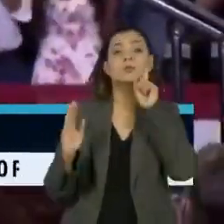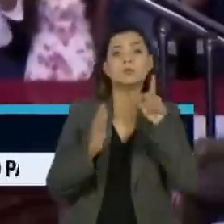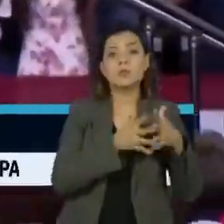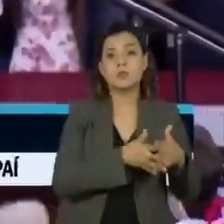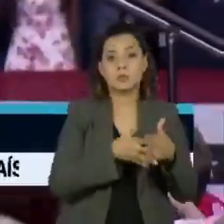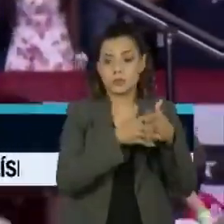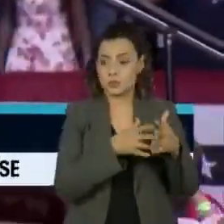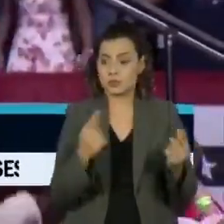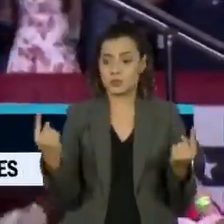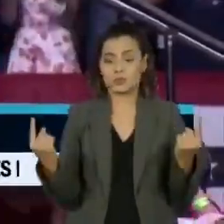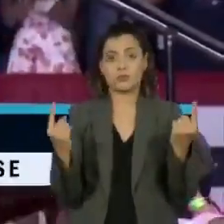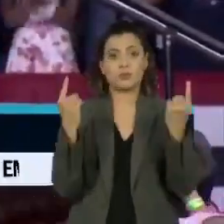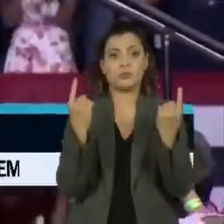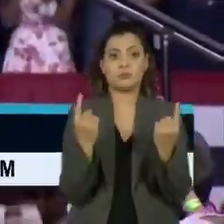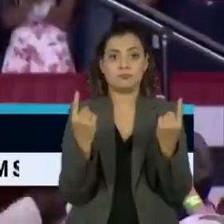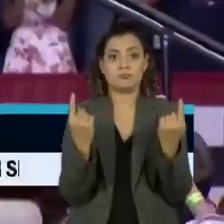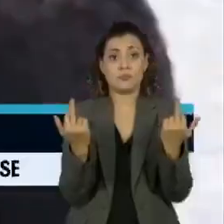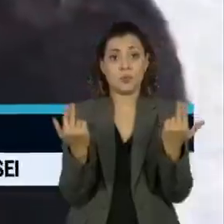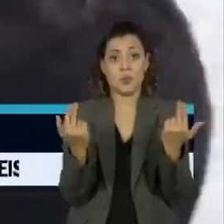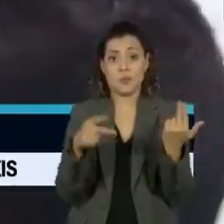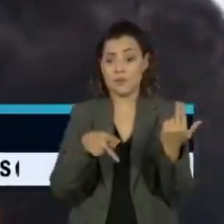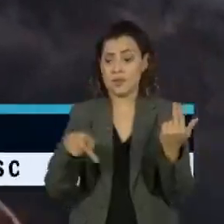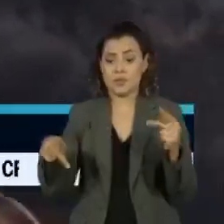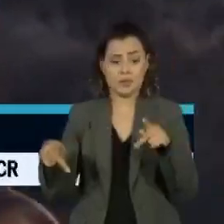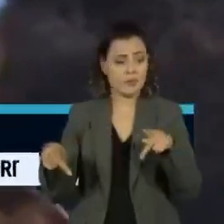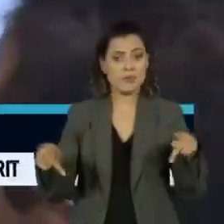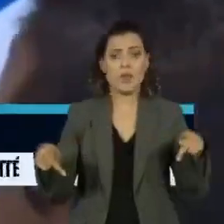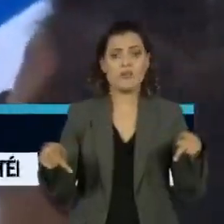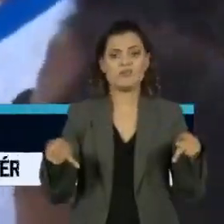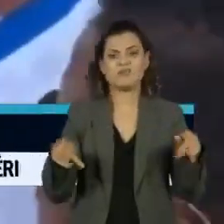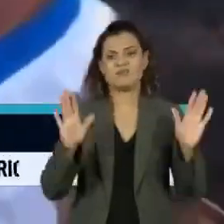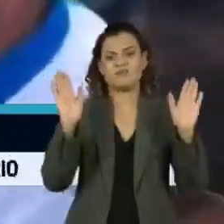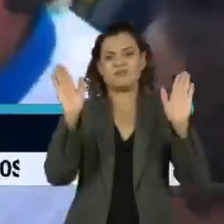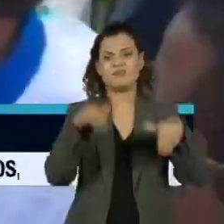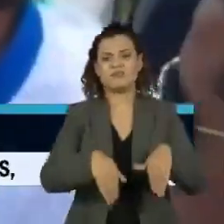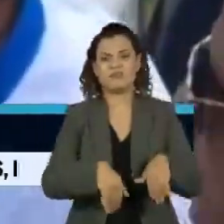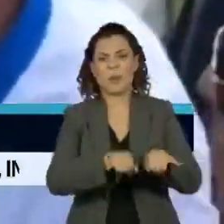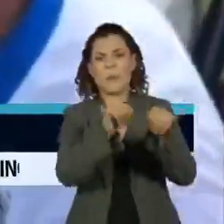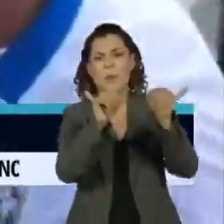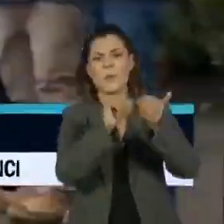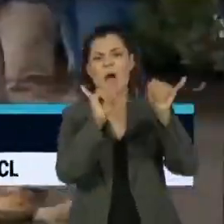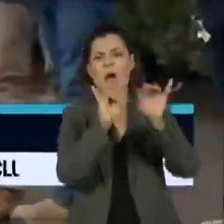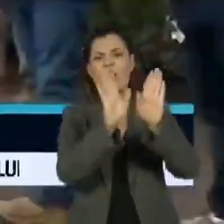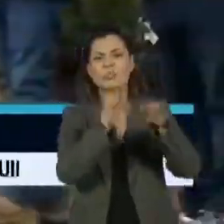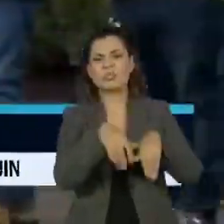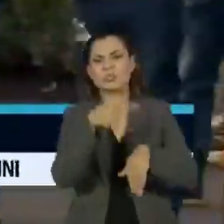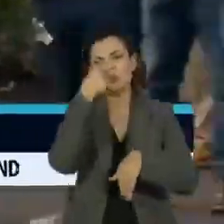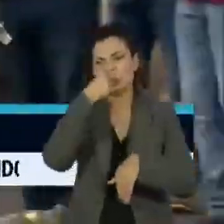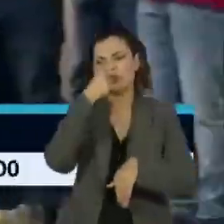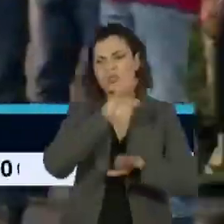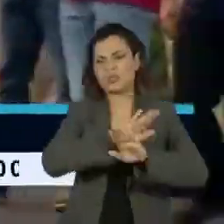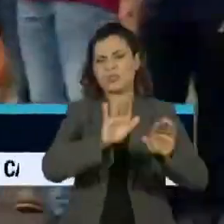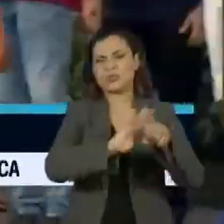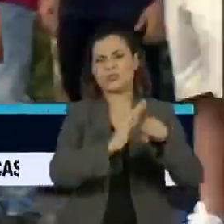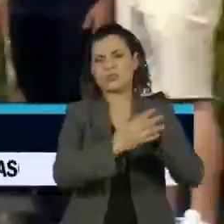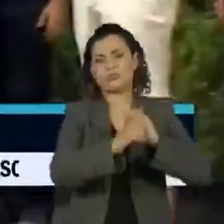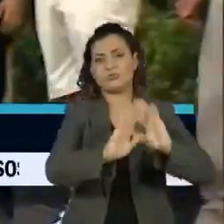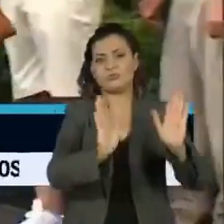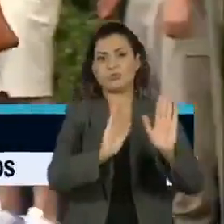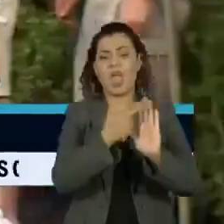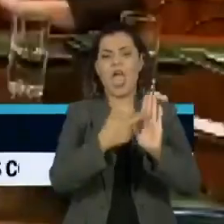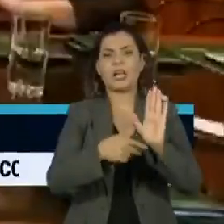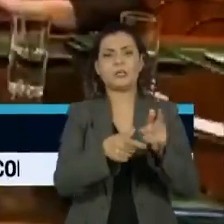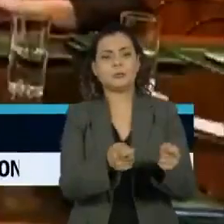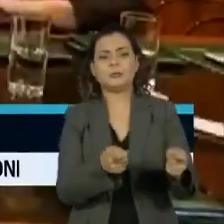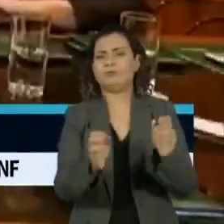Unidos tiveram em comum presidentes, que minimizaram a gravidade do vírus e foram contra as medidas